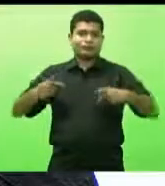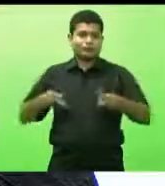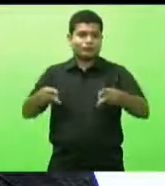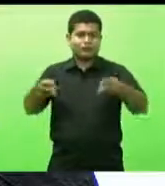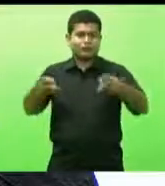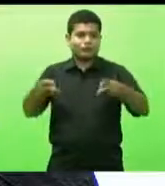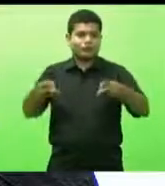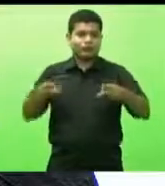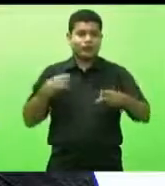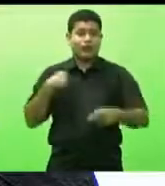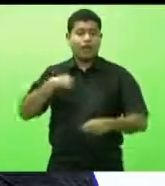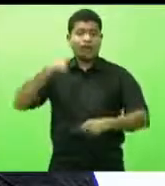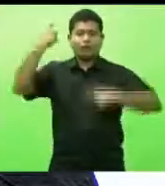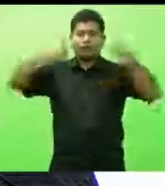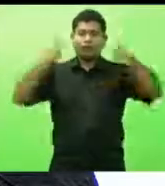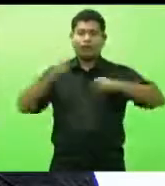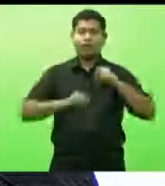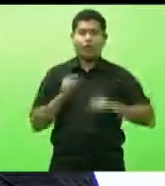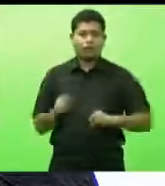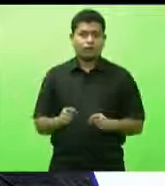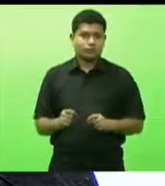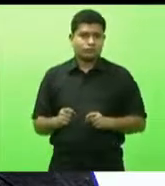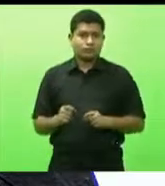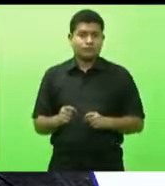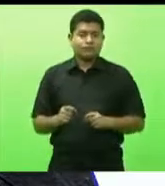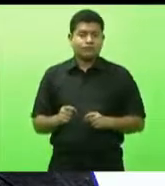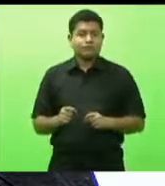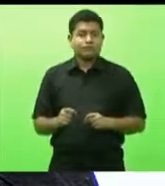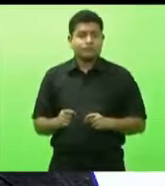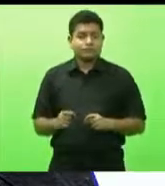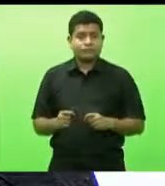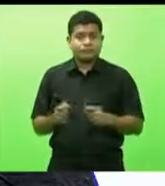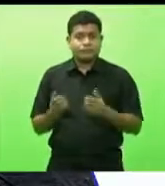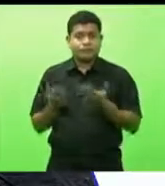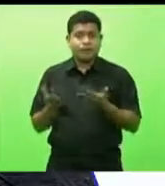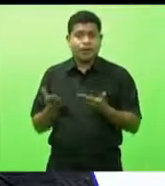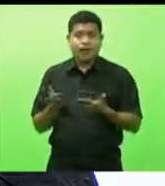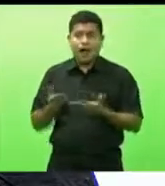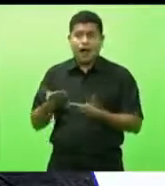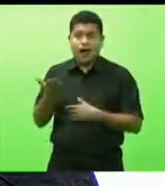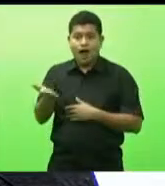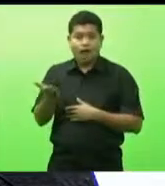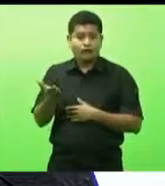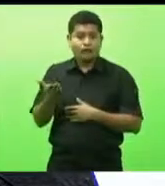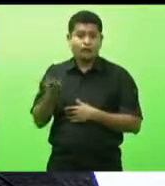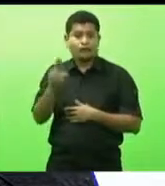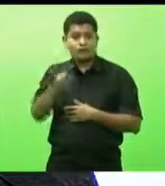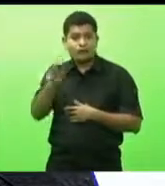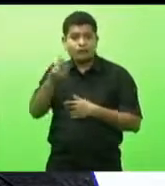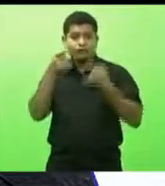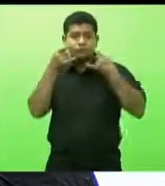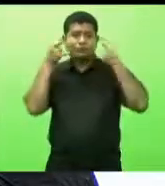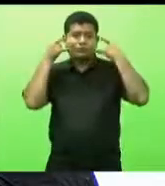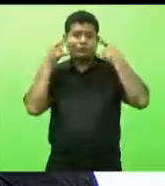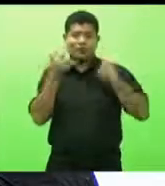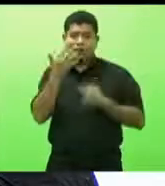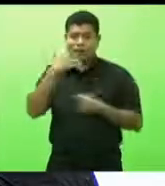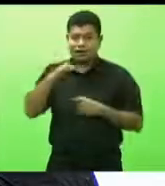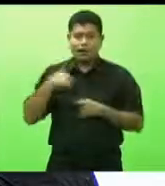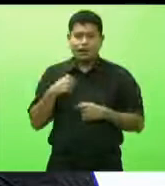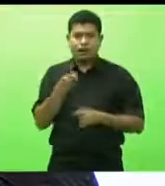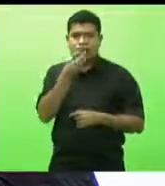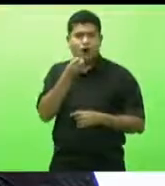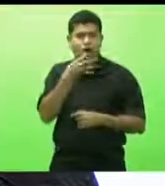existem evidências de que o uso da máscara em crianças seja vantajoso, muito pelo contrário.